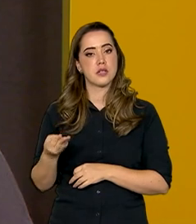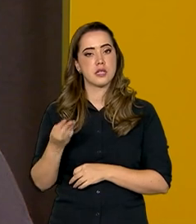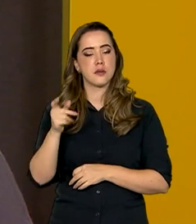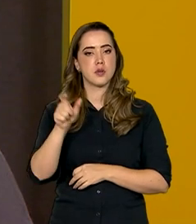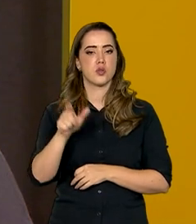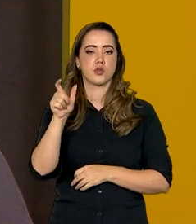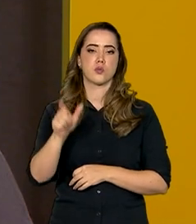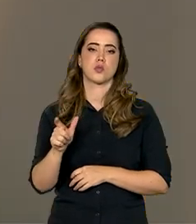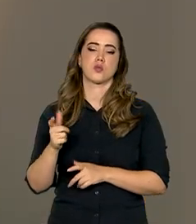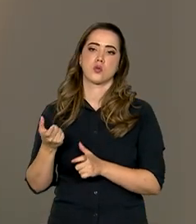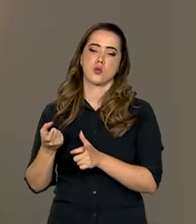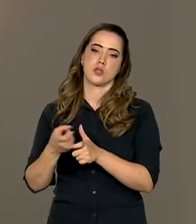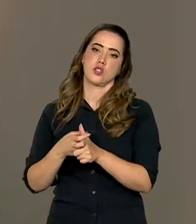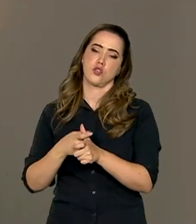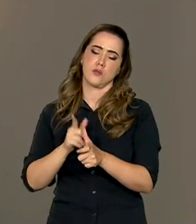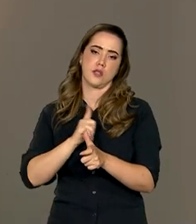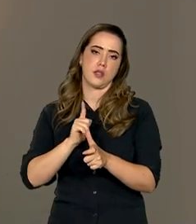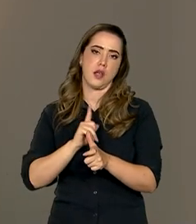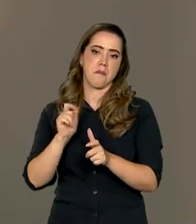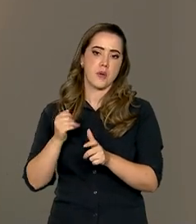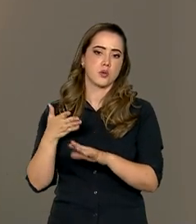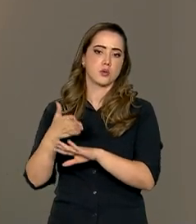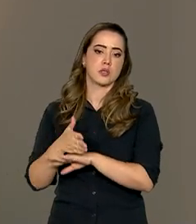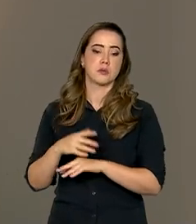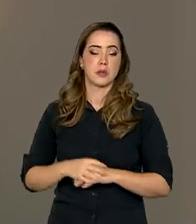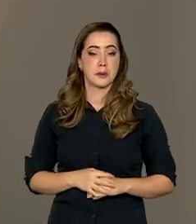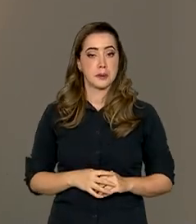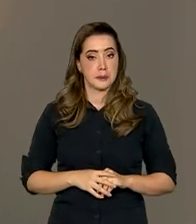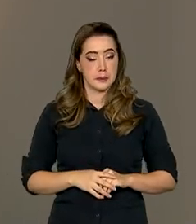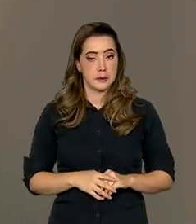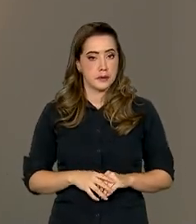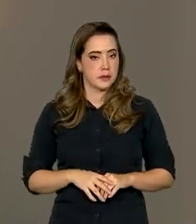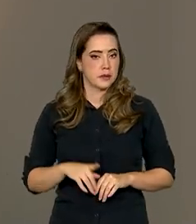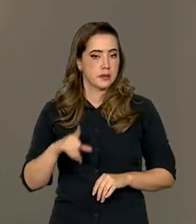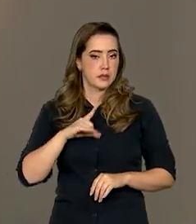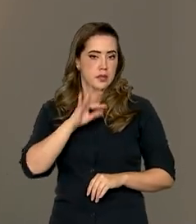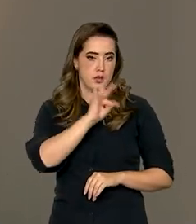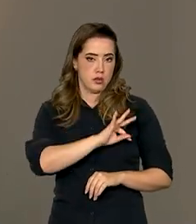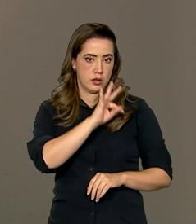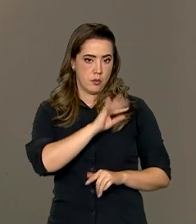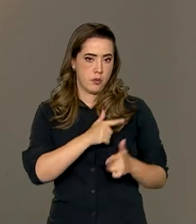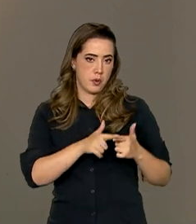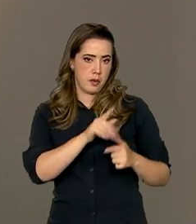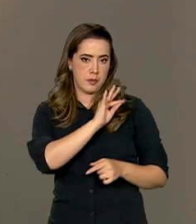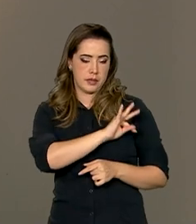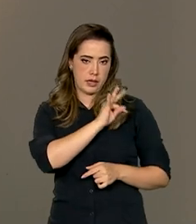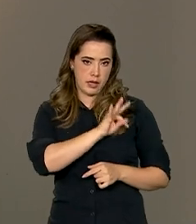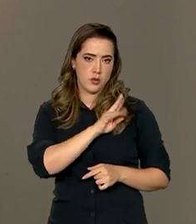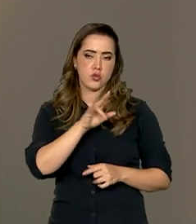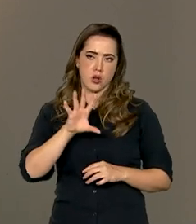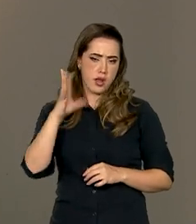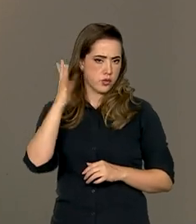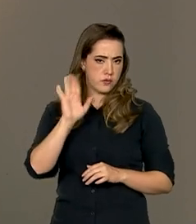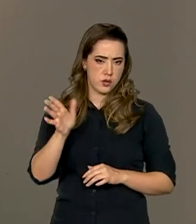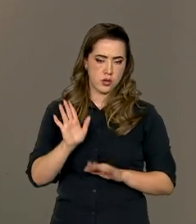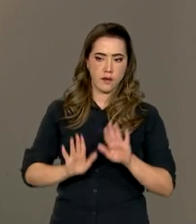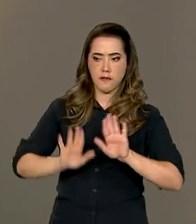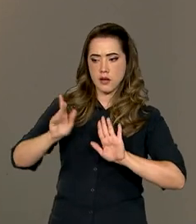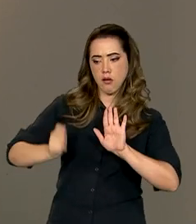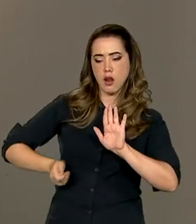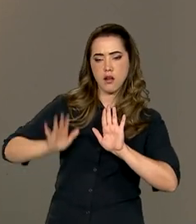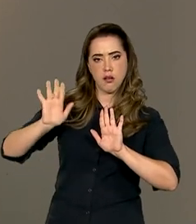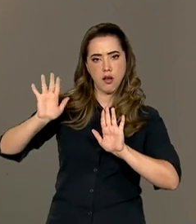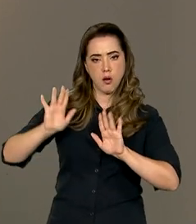pessoas que vão estar envolvidas, né? Então, já existe uma questão técnica resolvida, vai ser um leilão, né? E não tenha